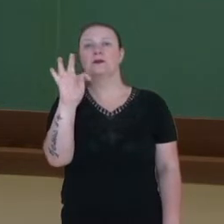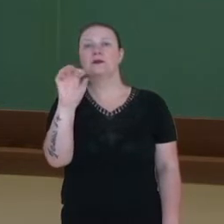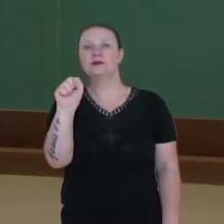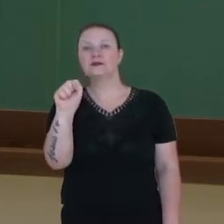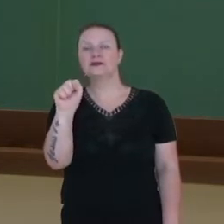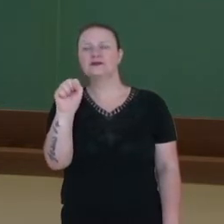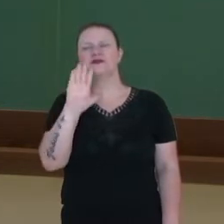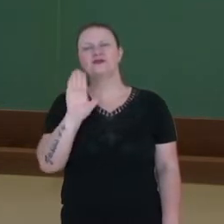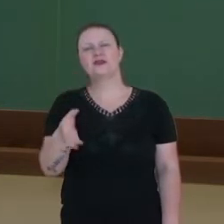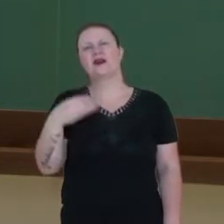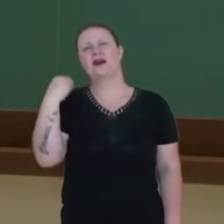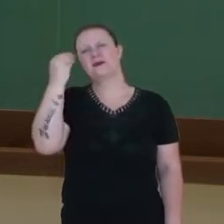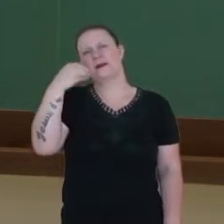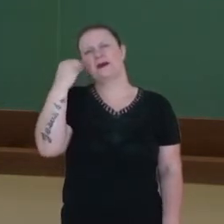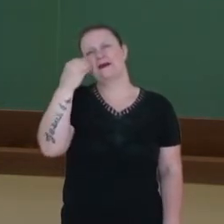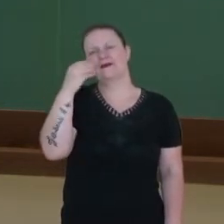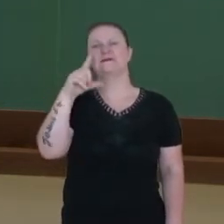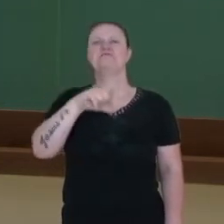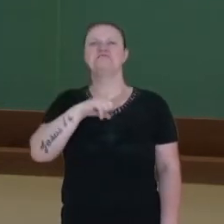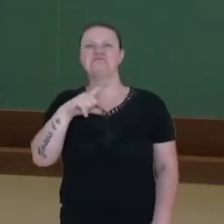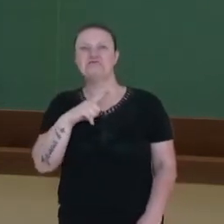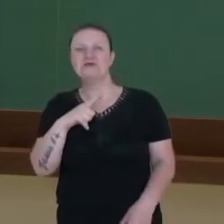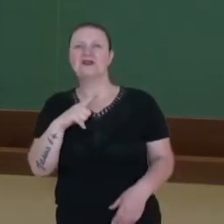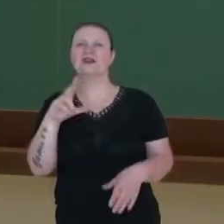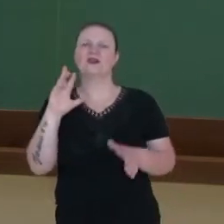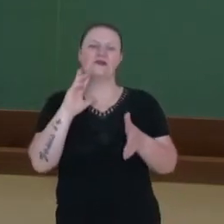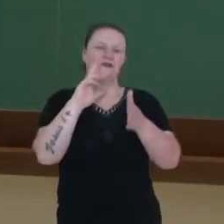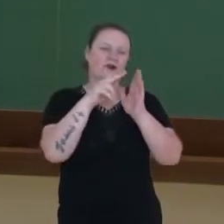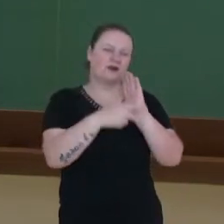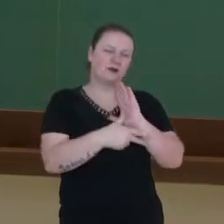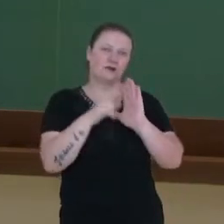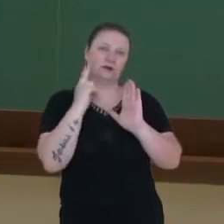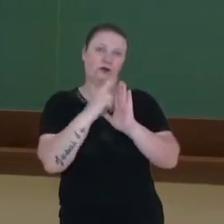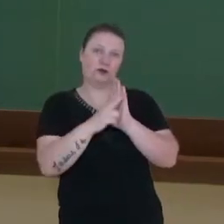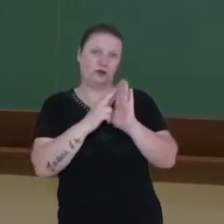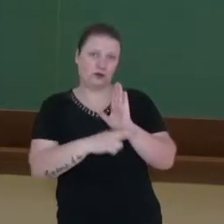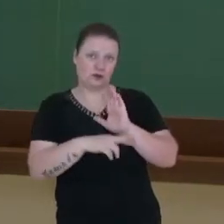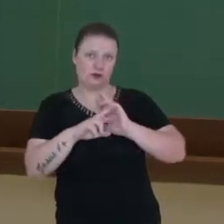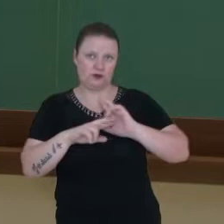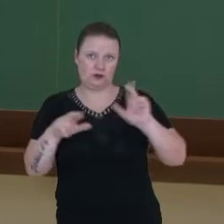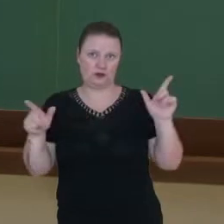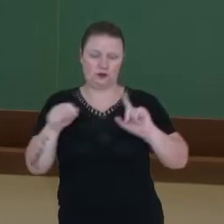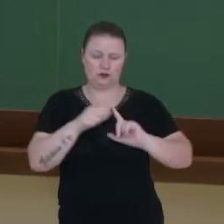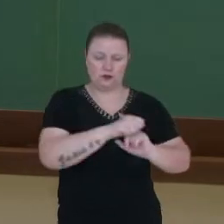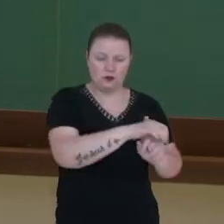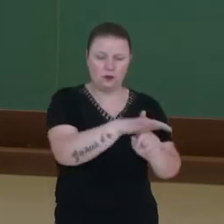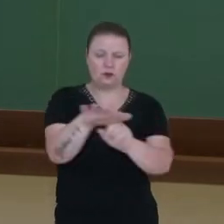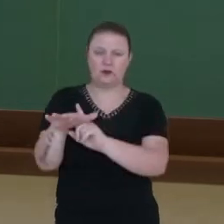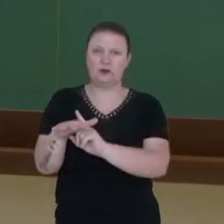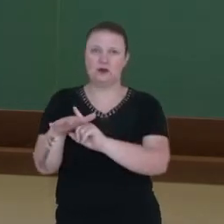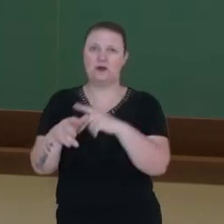taco ball, mas é Betis, é Betis e ombro. O diversos nomes desse nosso jogo popular brasileiro.